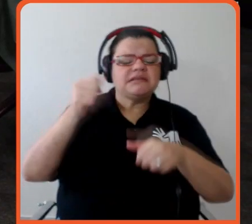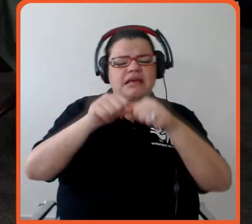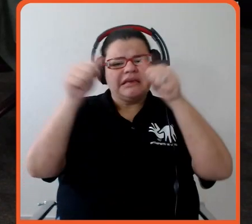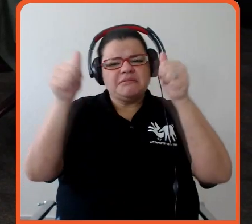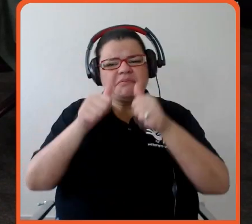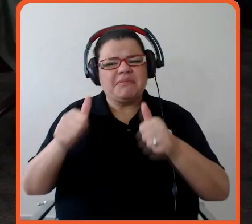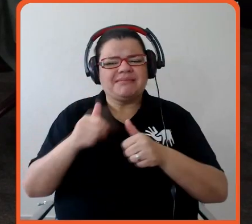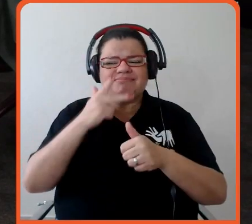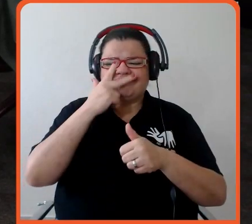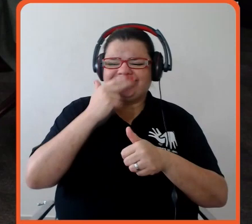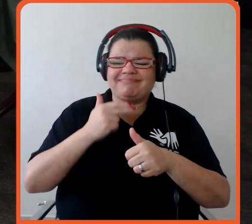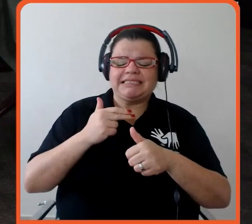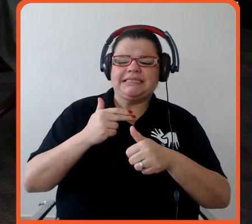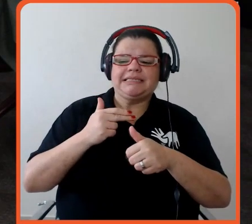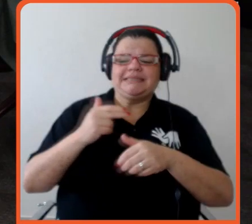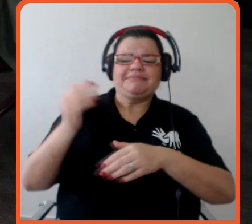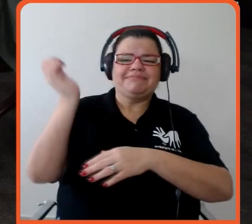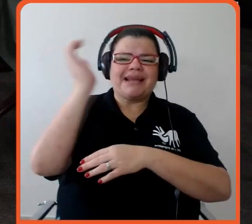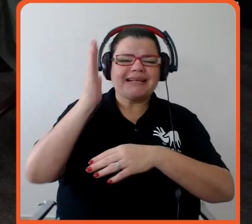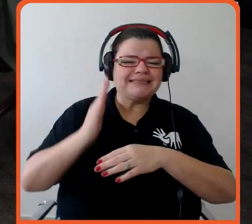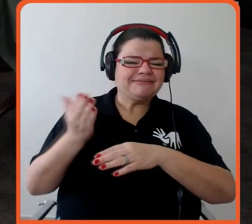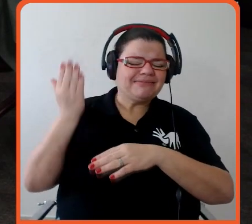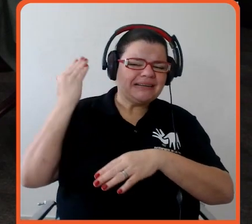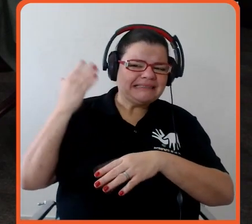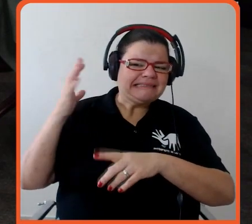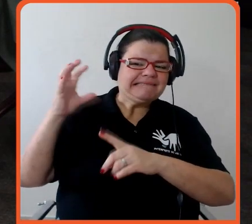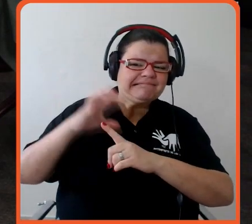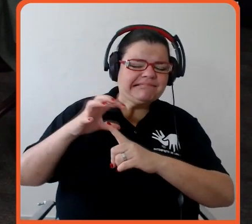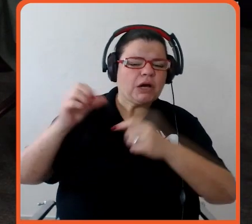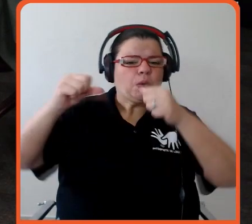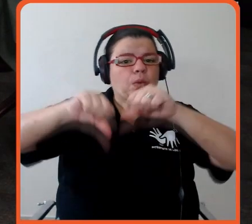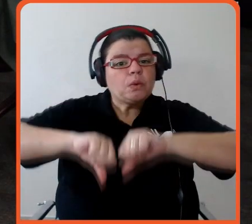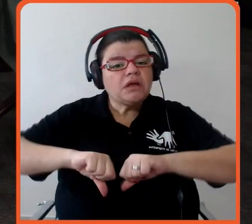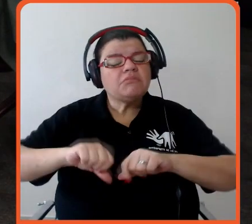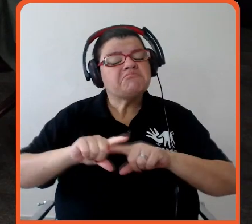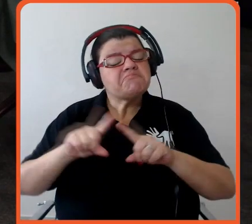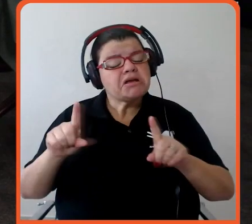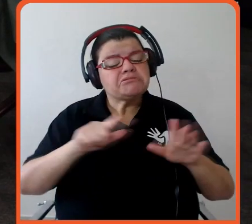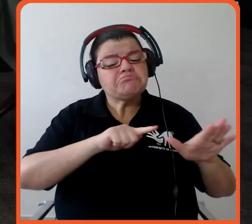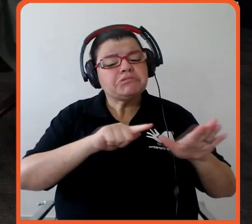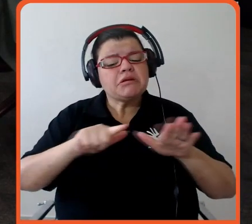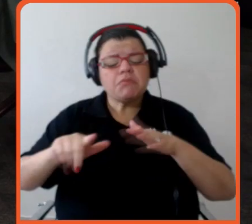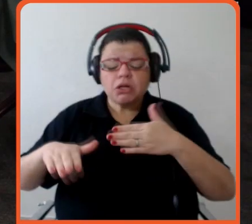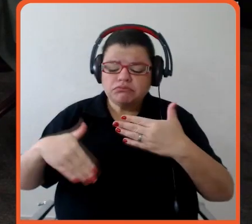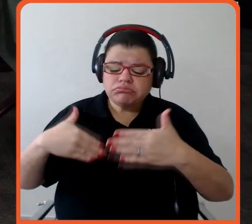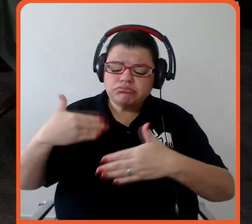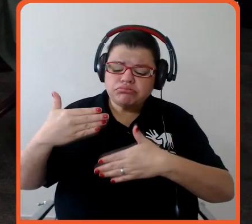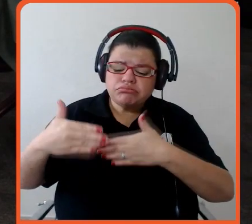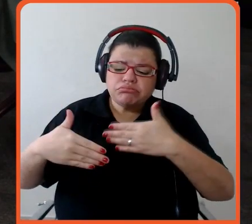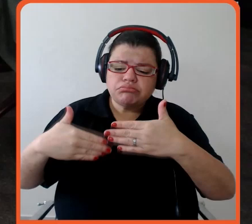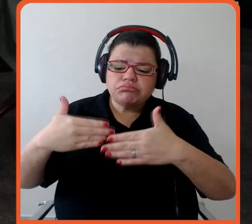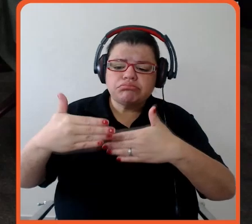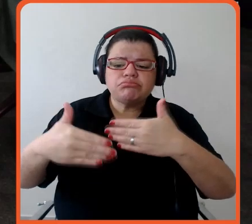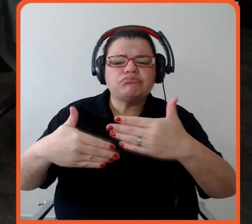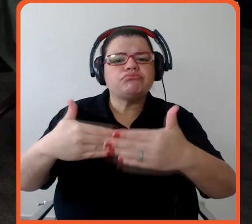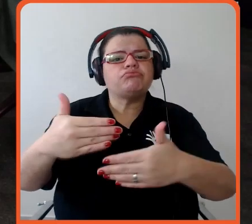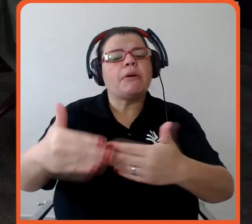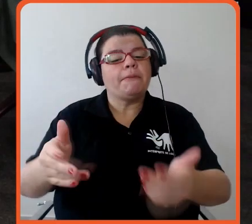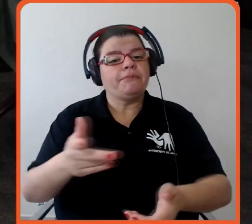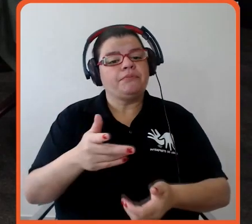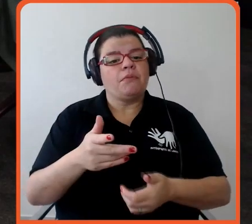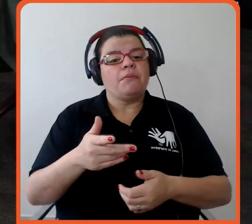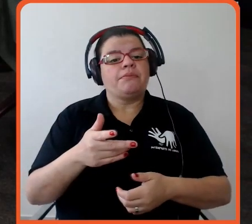E aí seguiu com uma boa semana, com falas importantes das lideranças, a própria presidência da